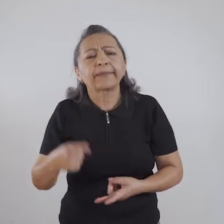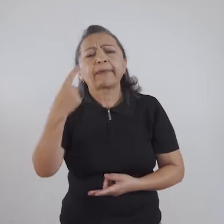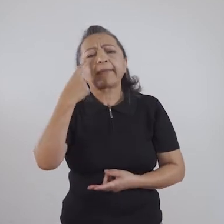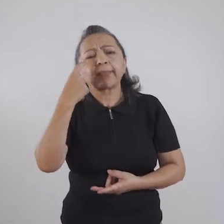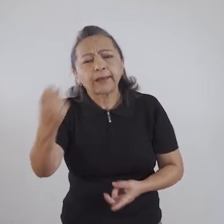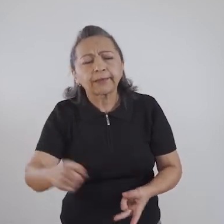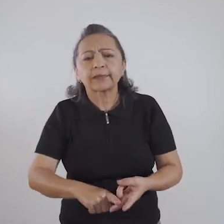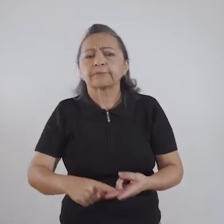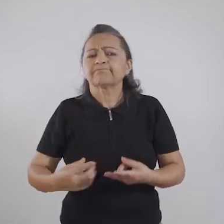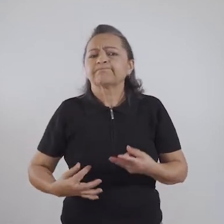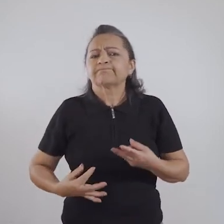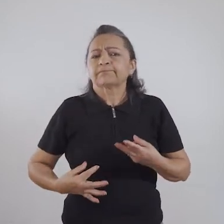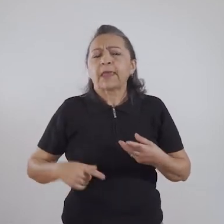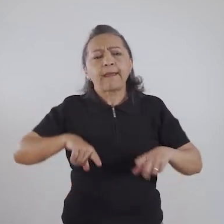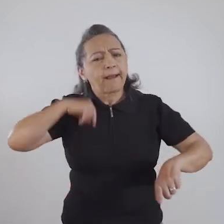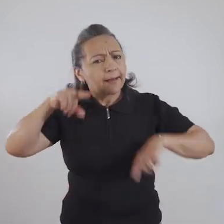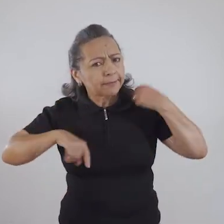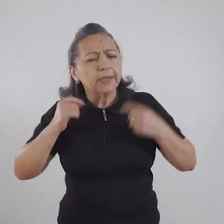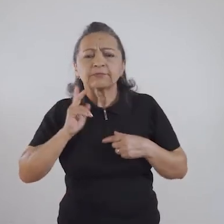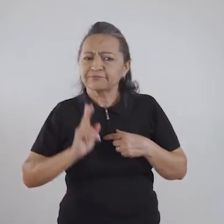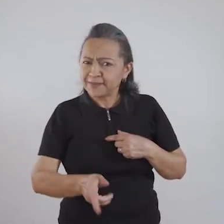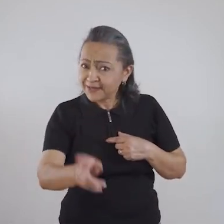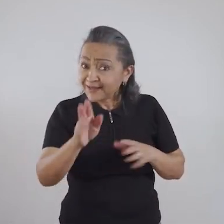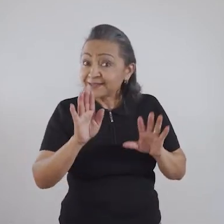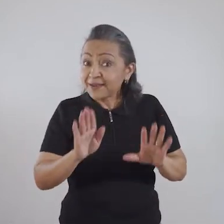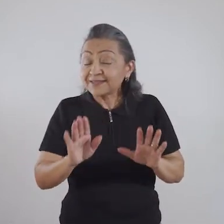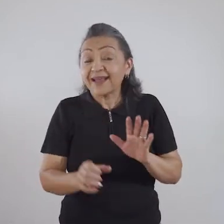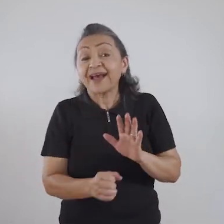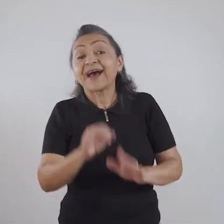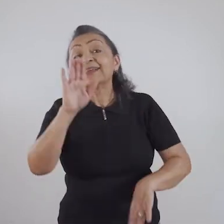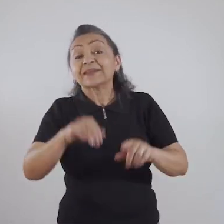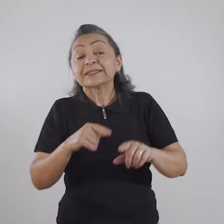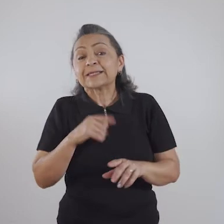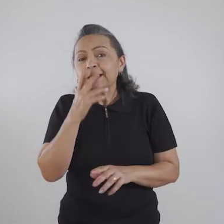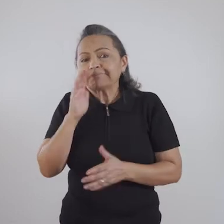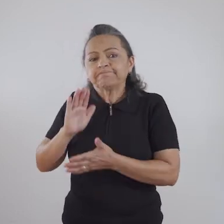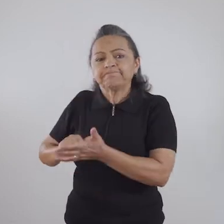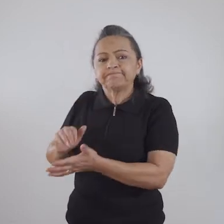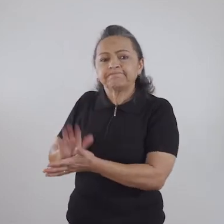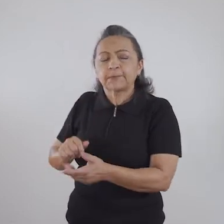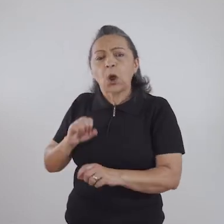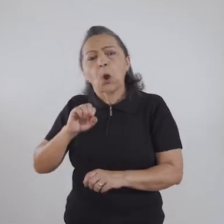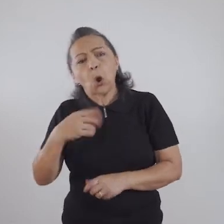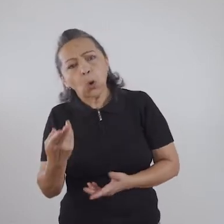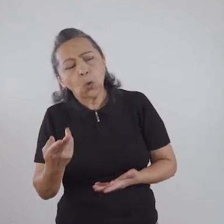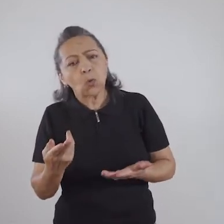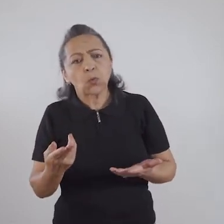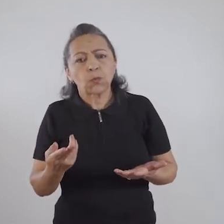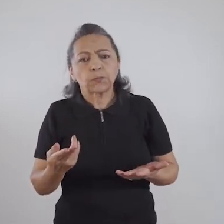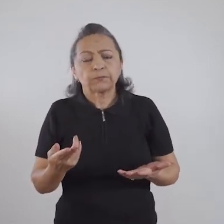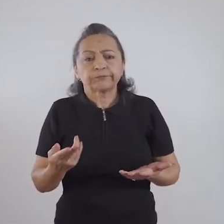a vontade, o interesse, a libido, ela permanece. Muitas vezes, ela é